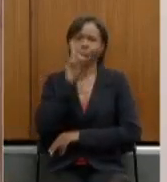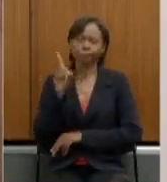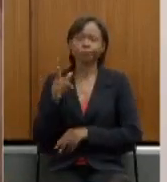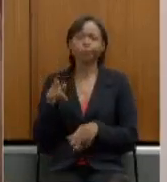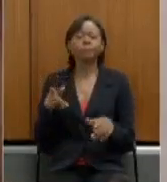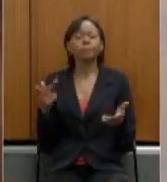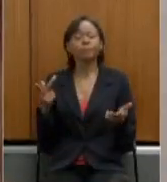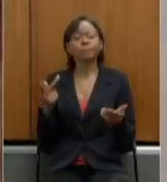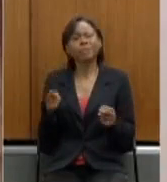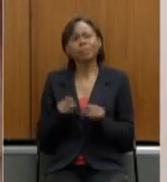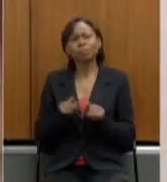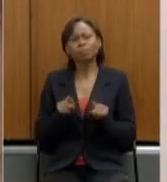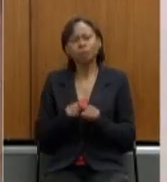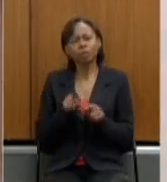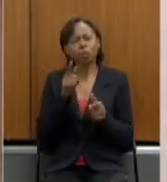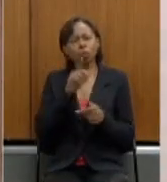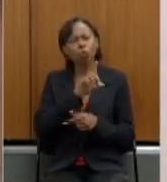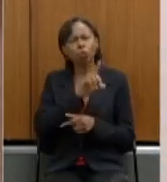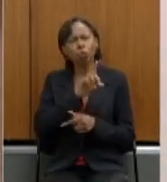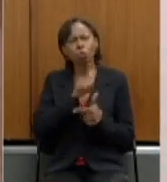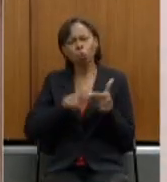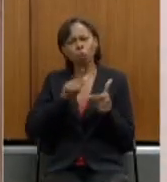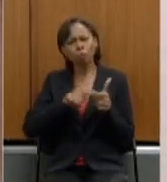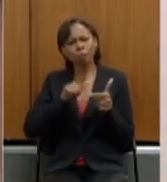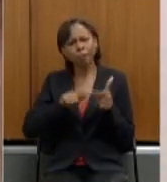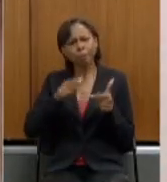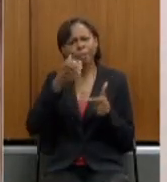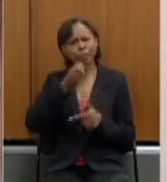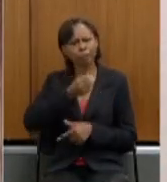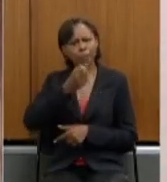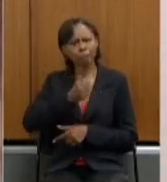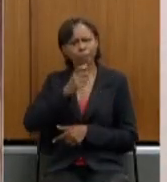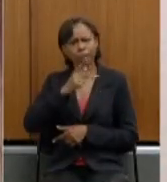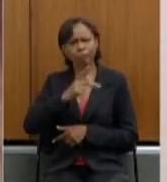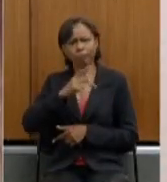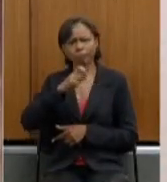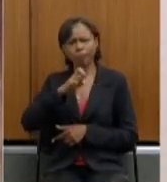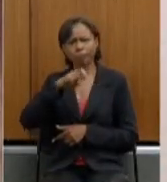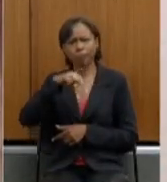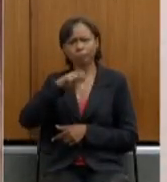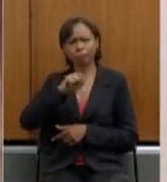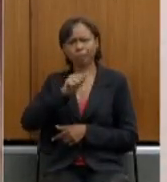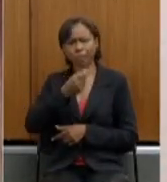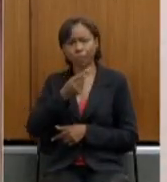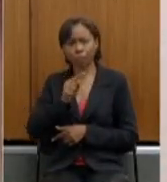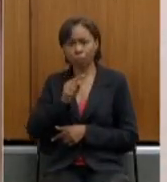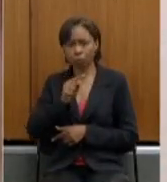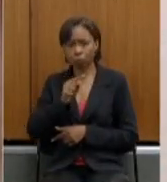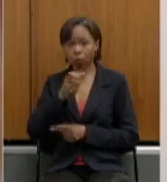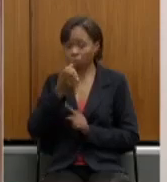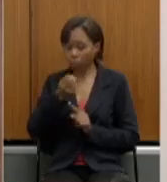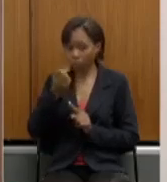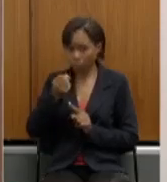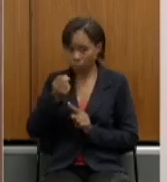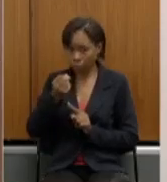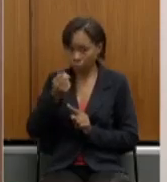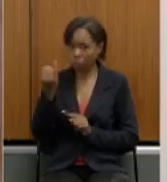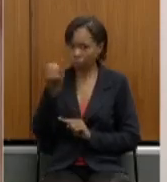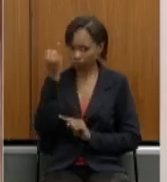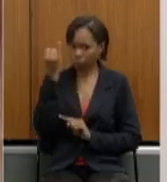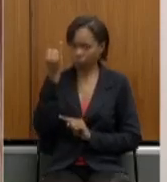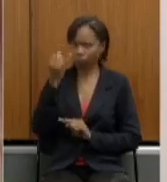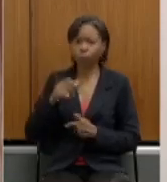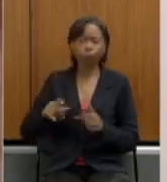na pensão que alguém eu vi aqui a pensão é importante a primeira PEC